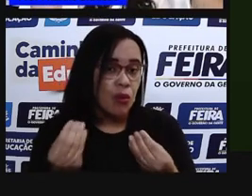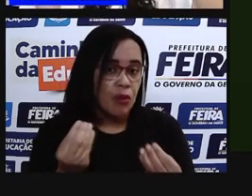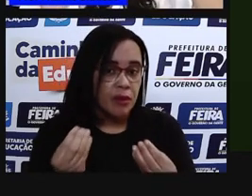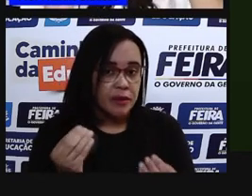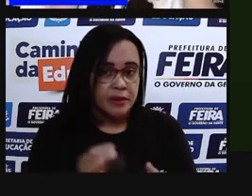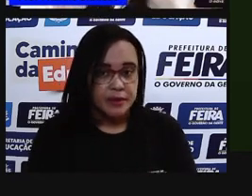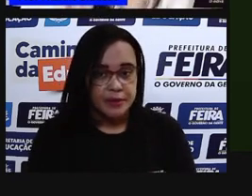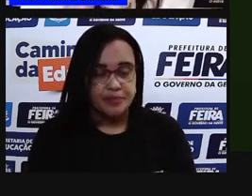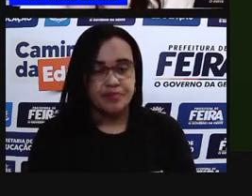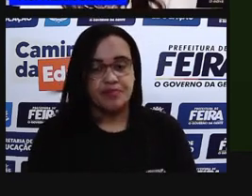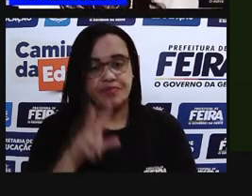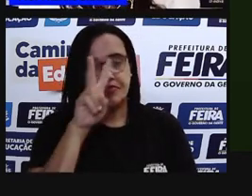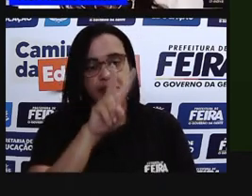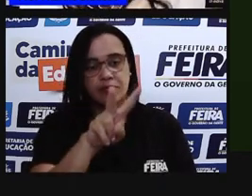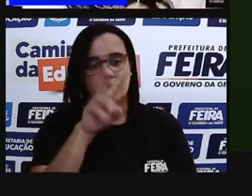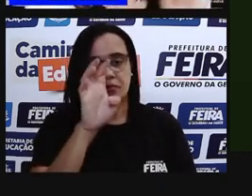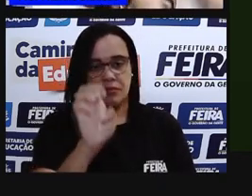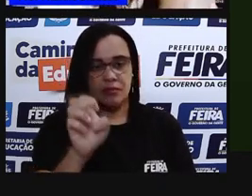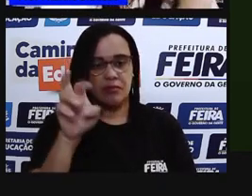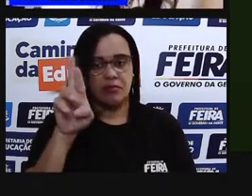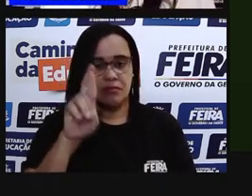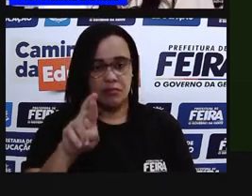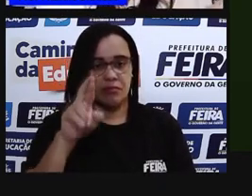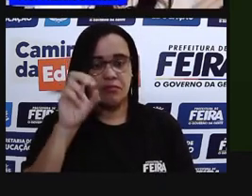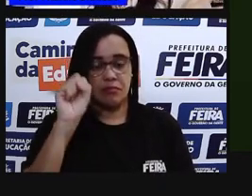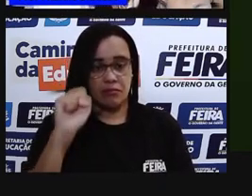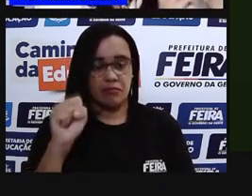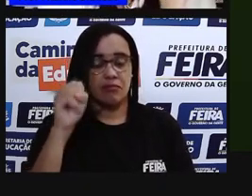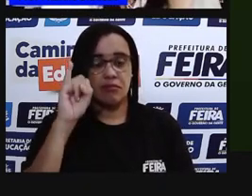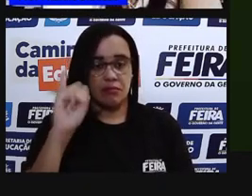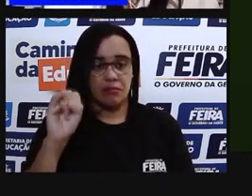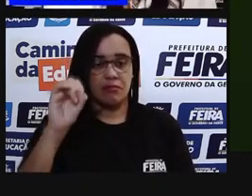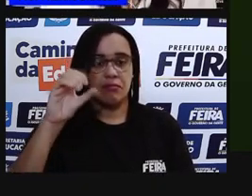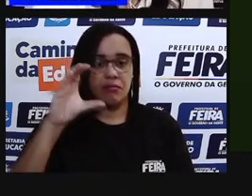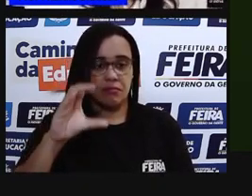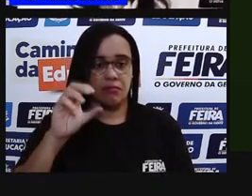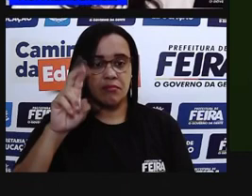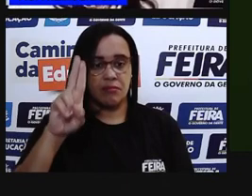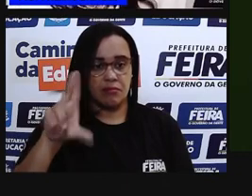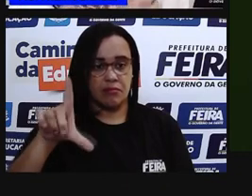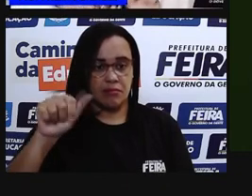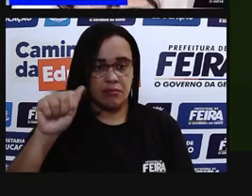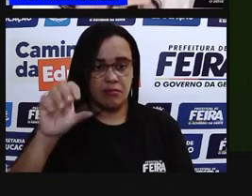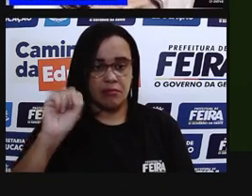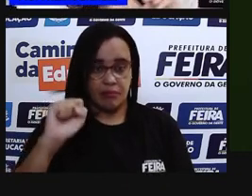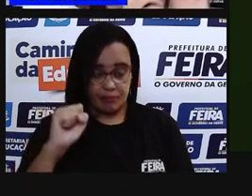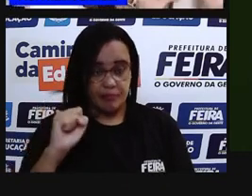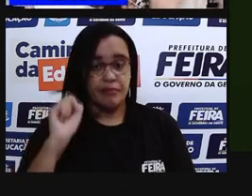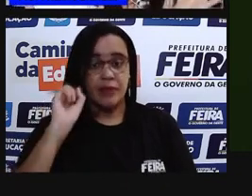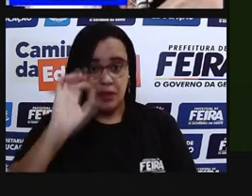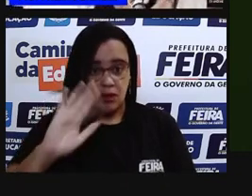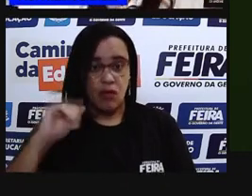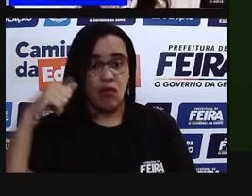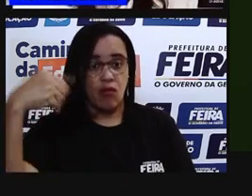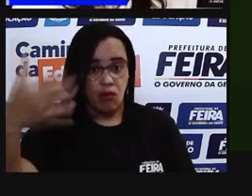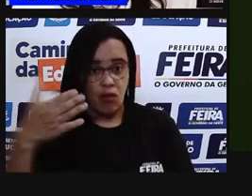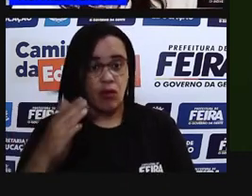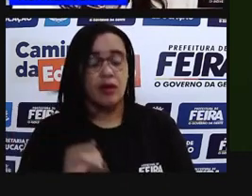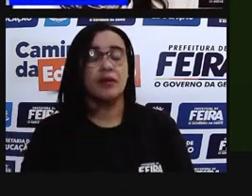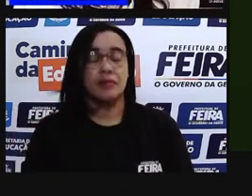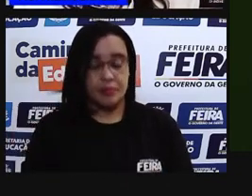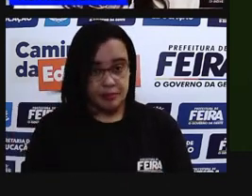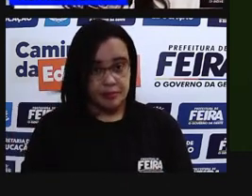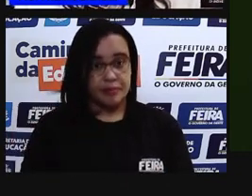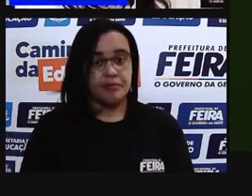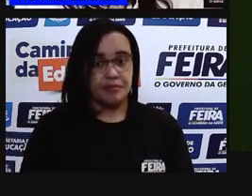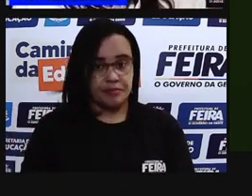Essas vesículazinhas, elas vão ser mandadas pra fora, uns pacotinhos, mandados pra fora